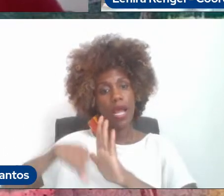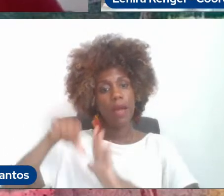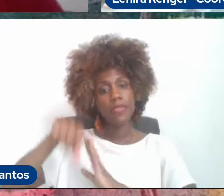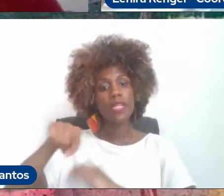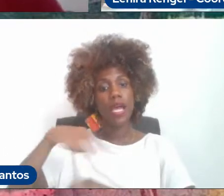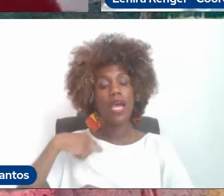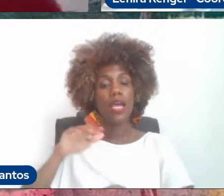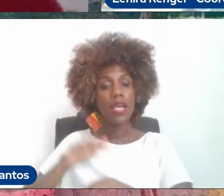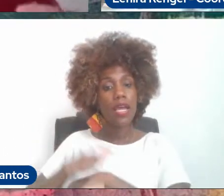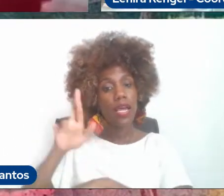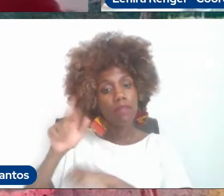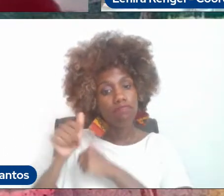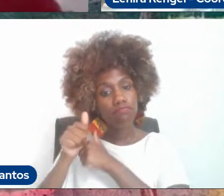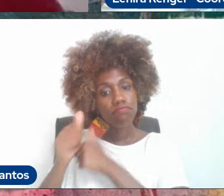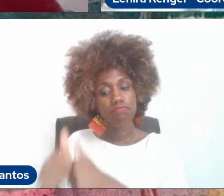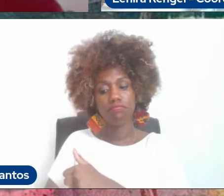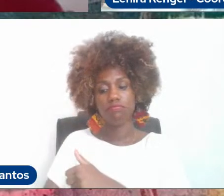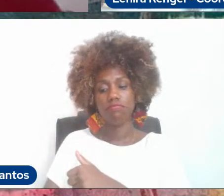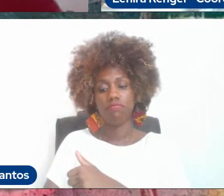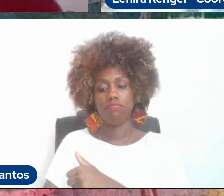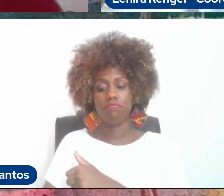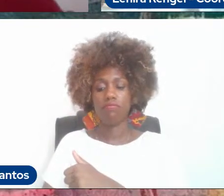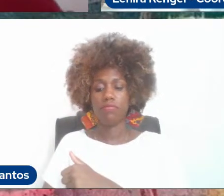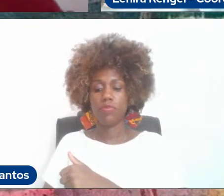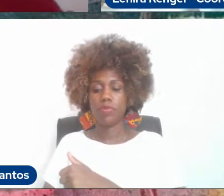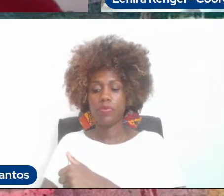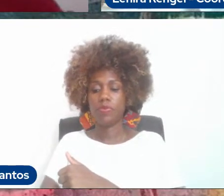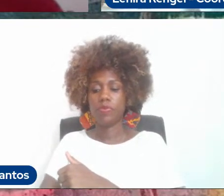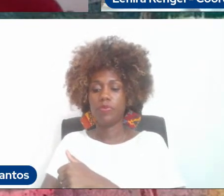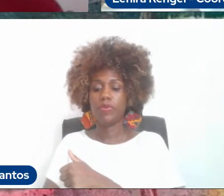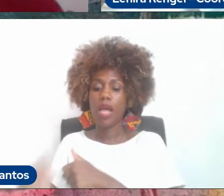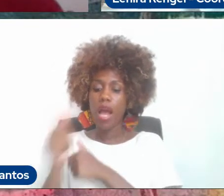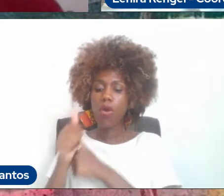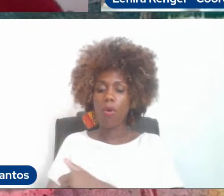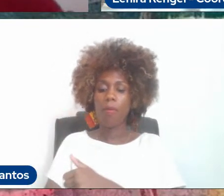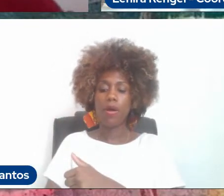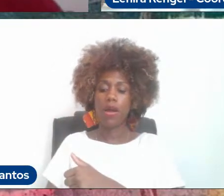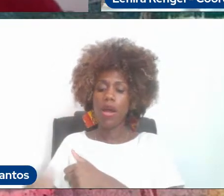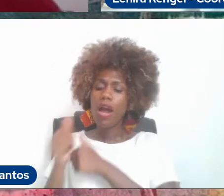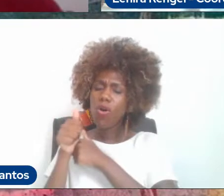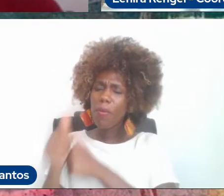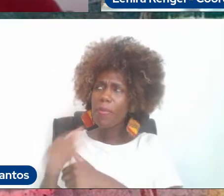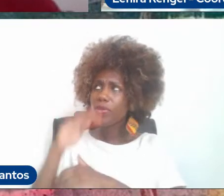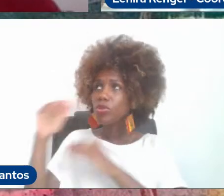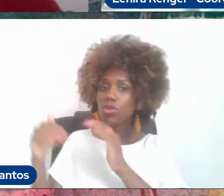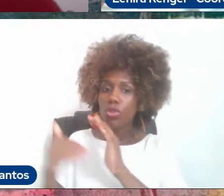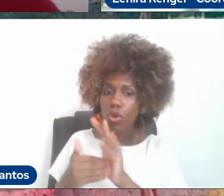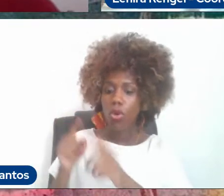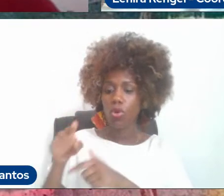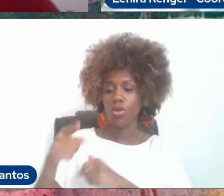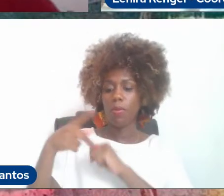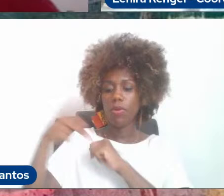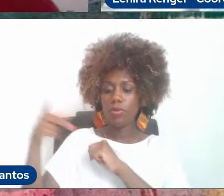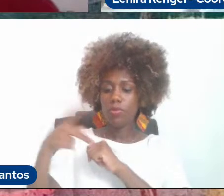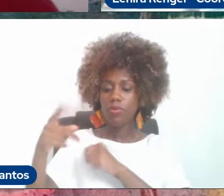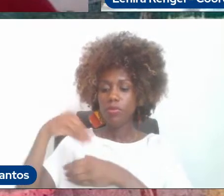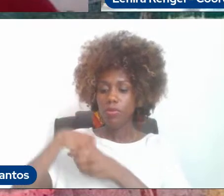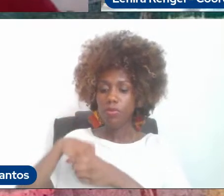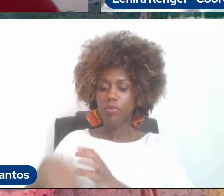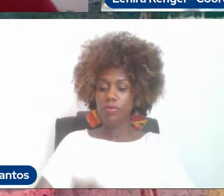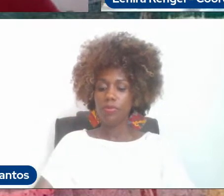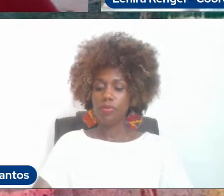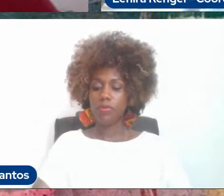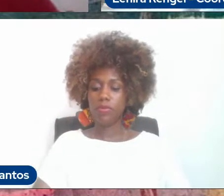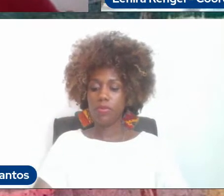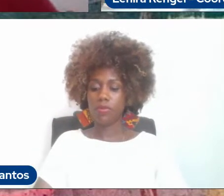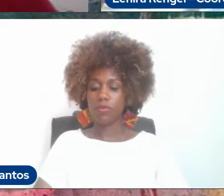acompanhamento, admissão e acompanhamento dos programas de pós-graduação, do Sistema Nacional de Pós-Graduação. Então, é a CAPES que faz uma